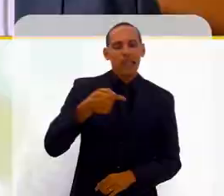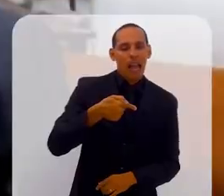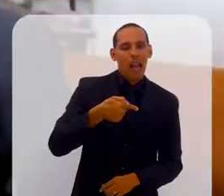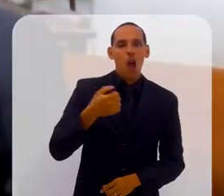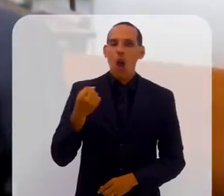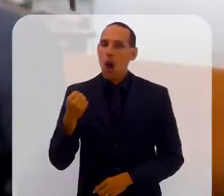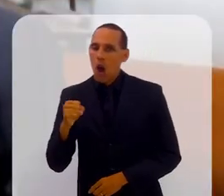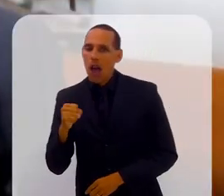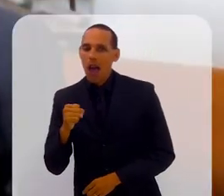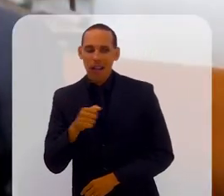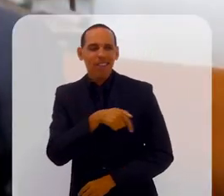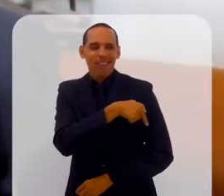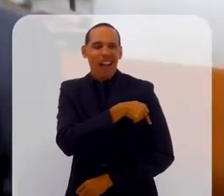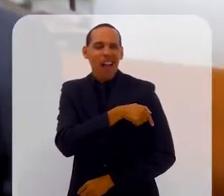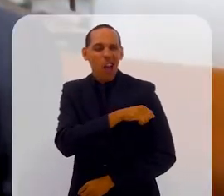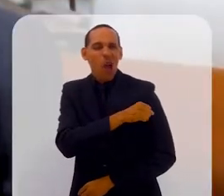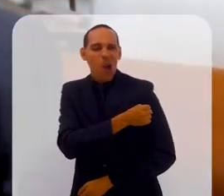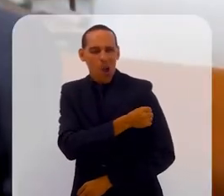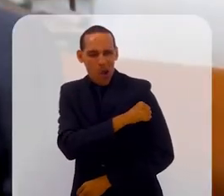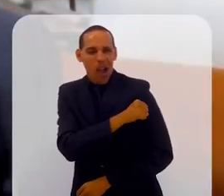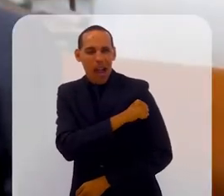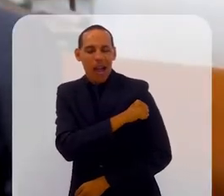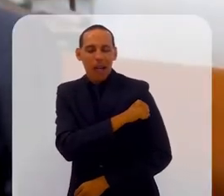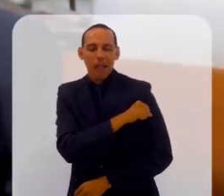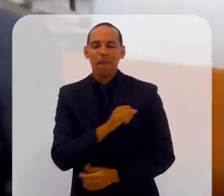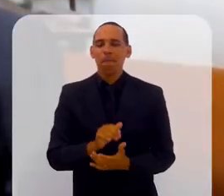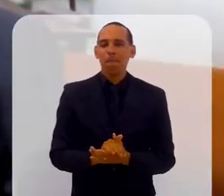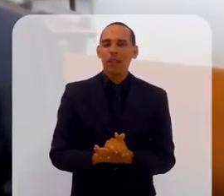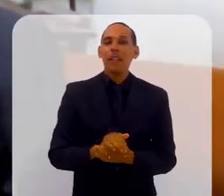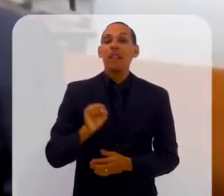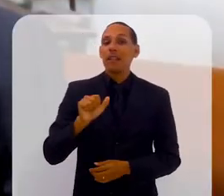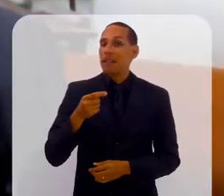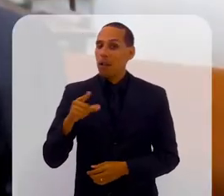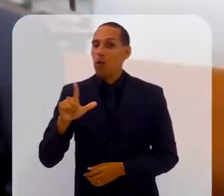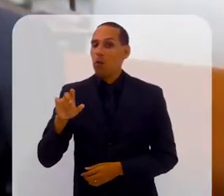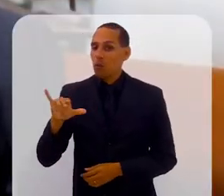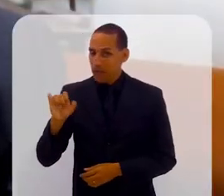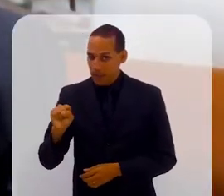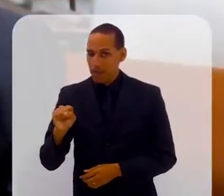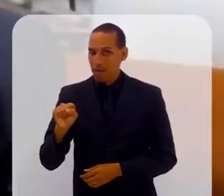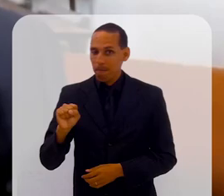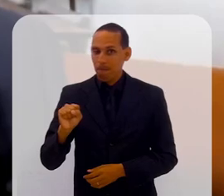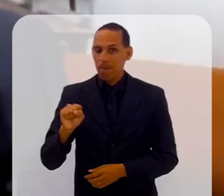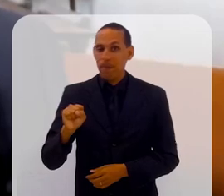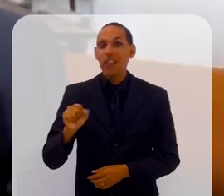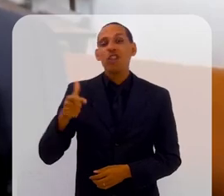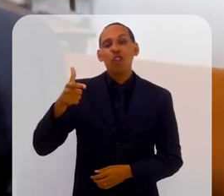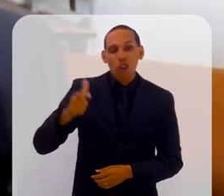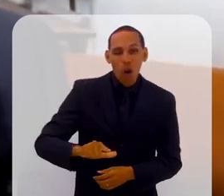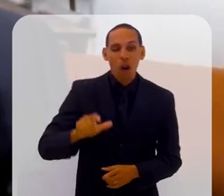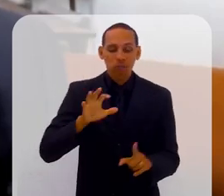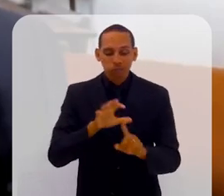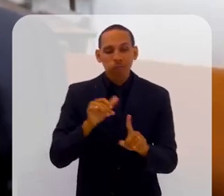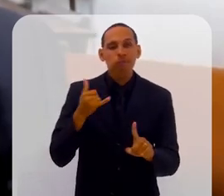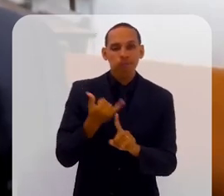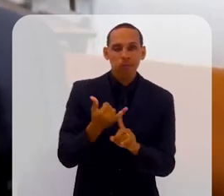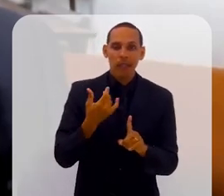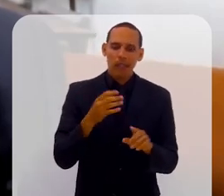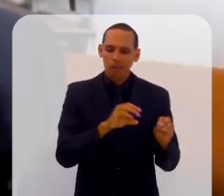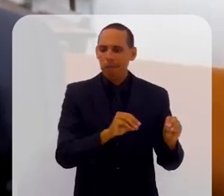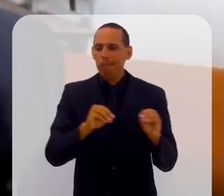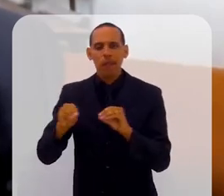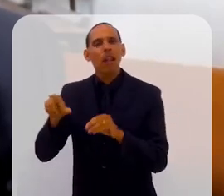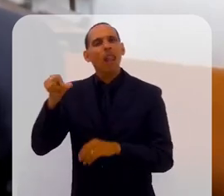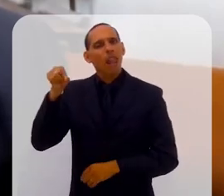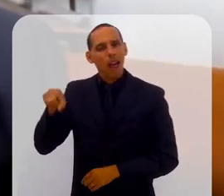série, né? Estamos no interior de São João dos Patos, eu mudo para São Luís, faço o primeiro ano em São Luís. E em São Luís, de novo, eu sofro muito bullying. Por